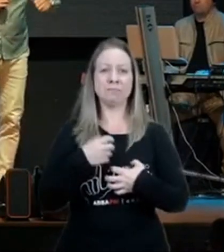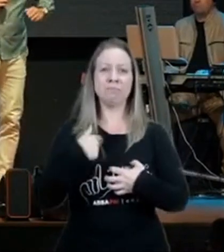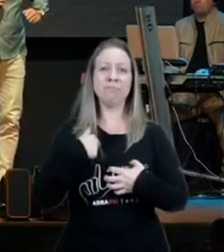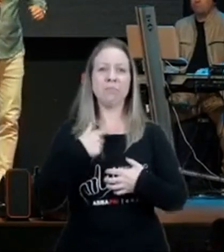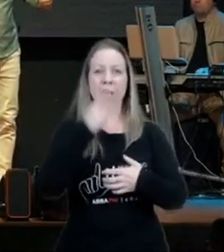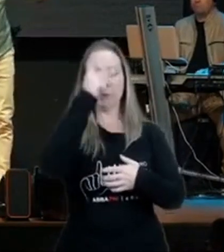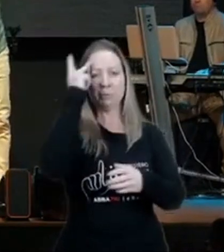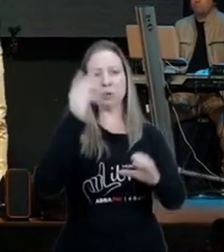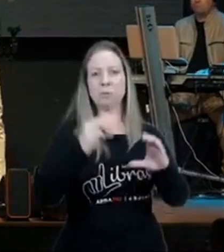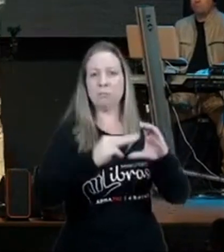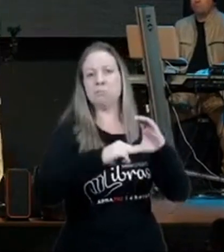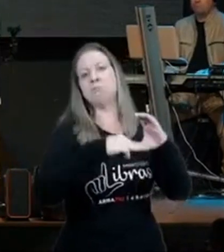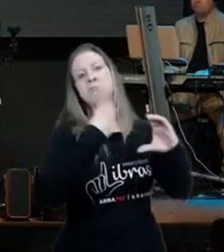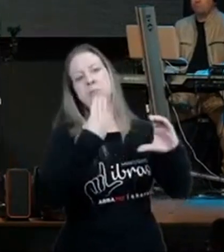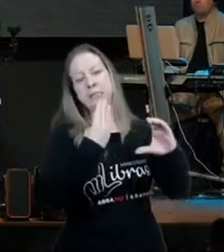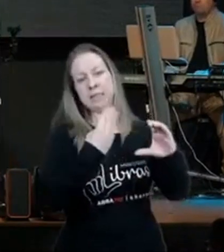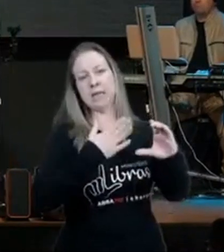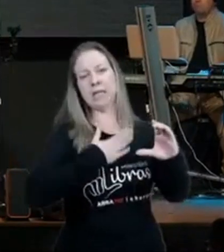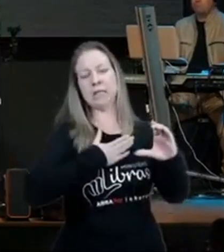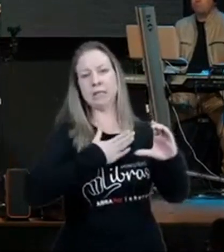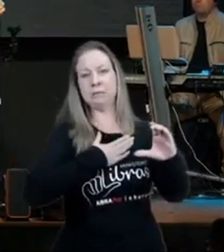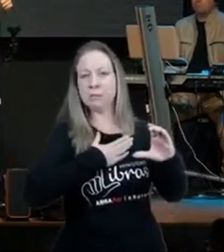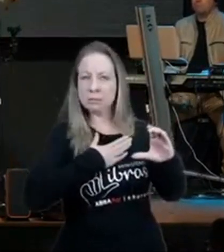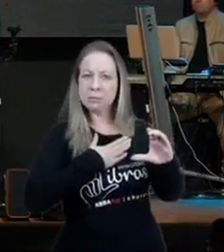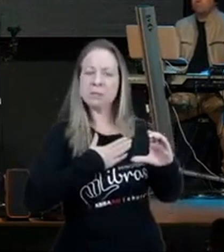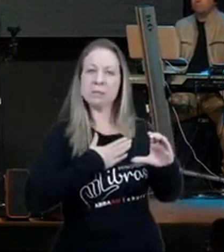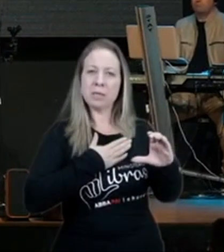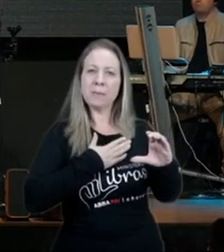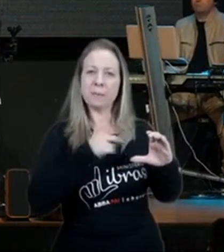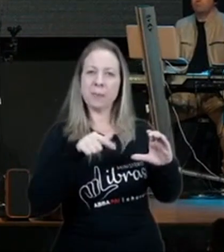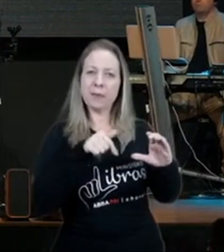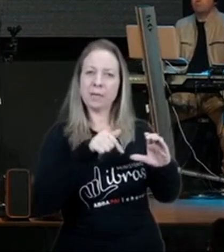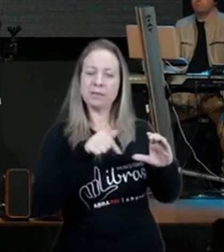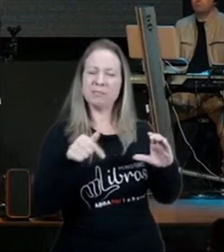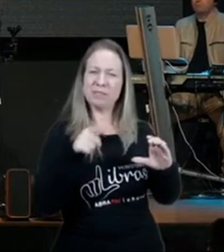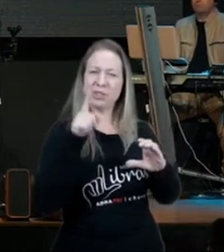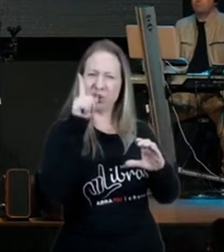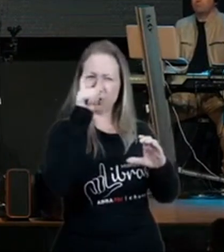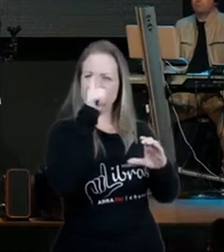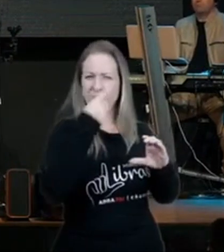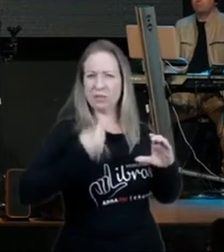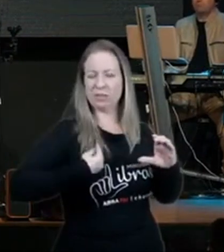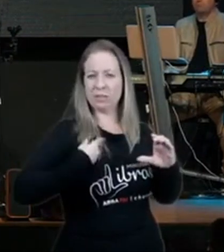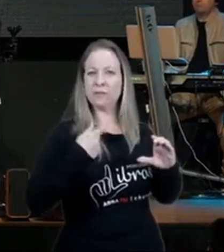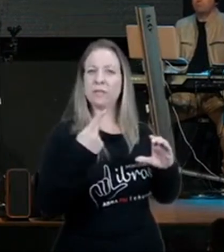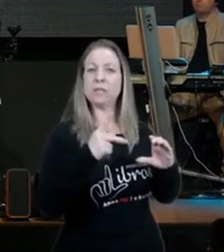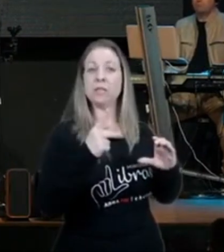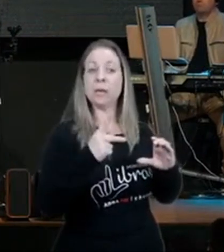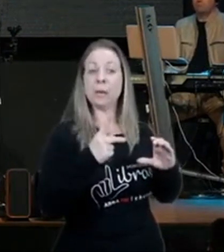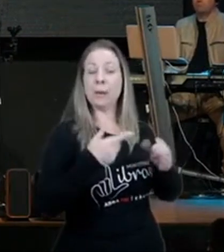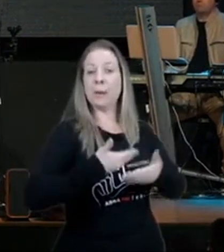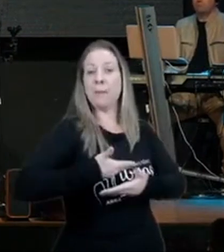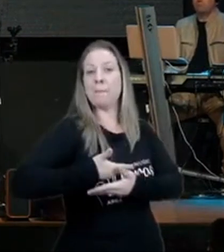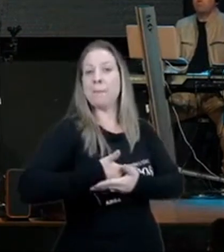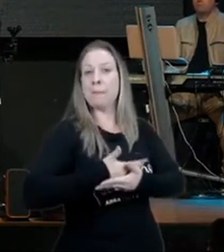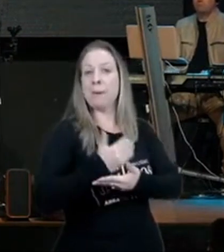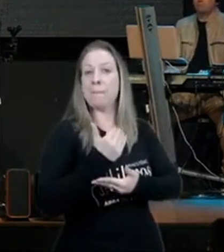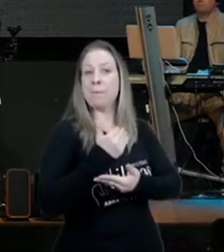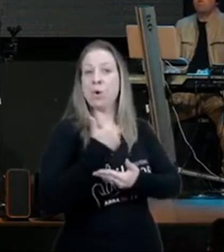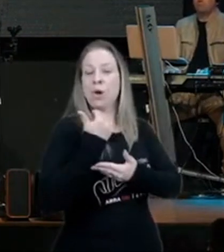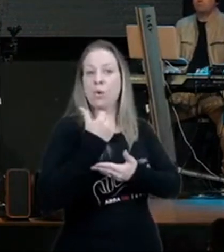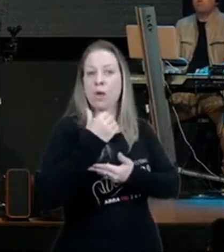Dalério, o netinho do Dalério, não é Dalério? uma situação difícil, né, o bebê morreu por nove minutos,